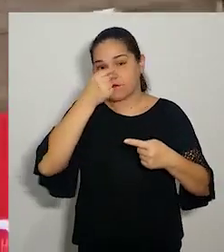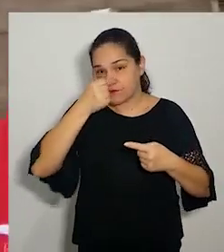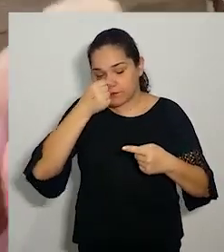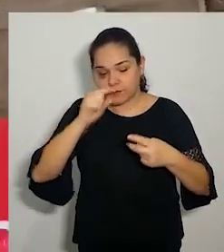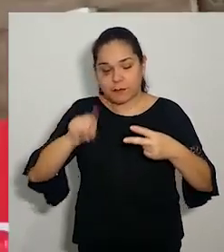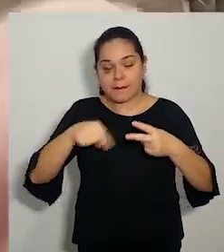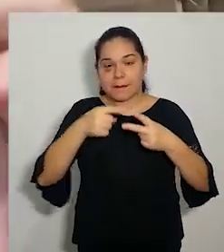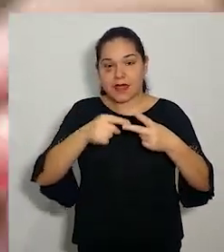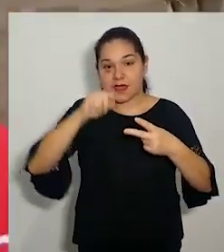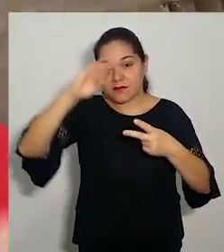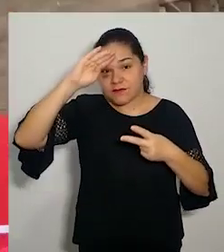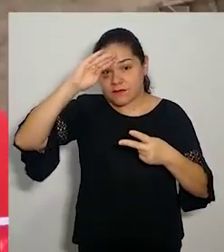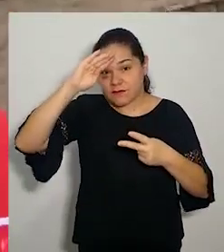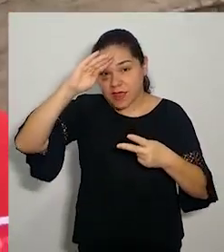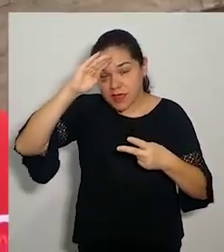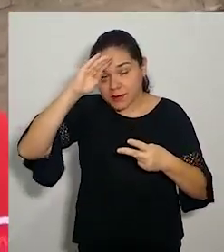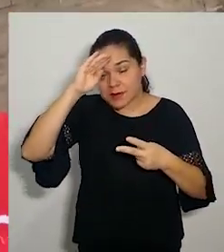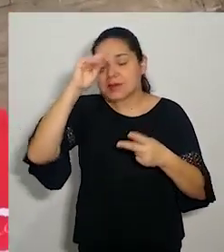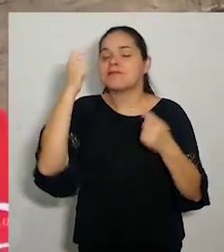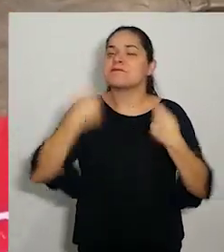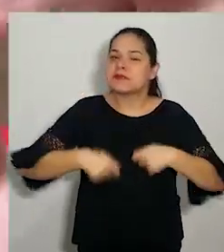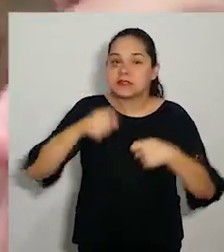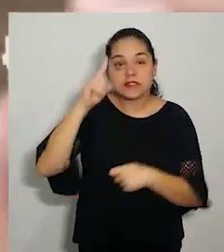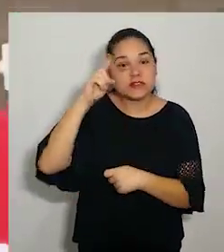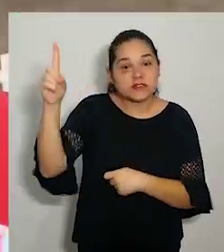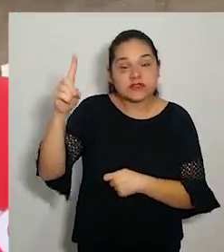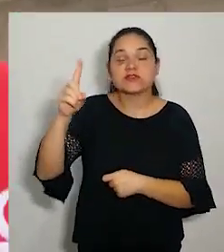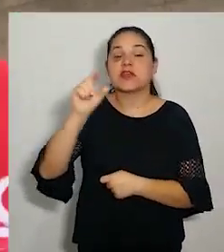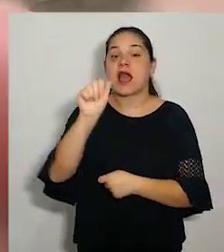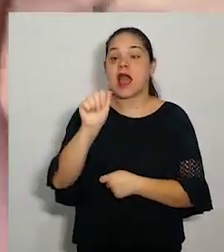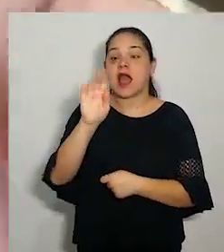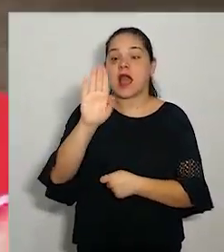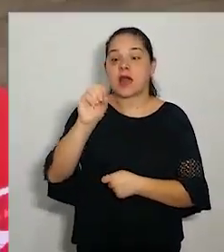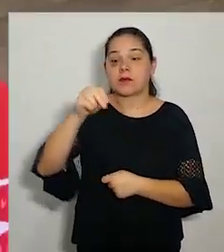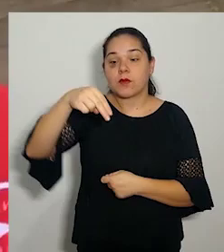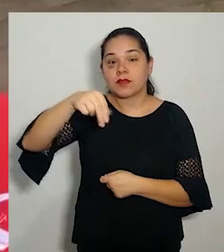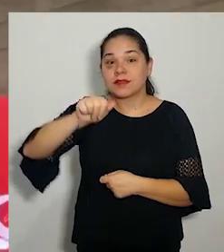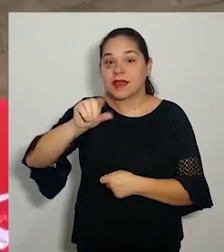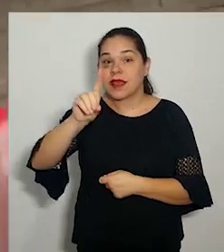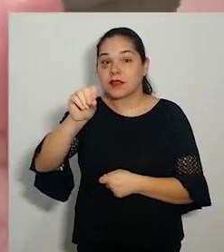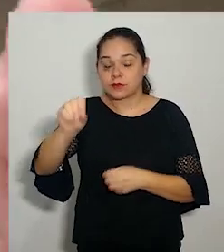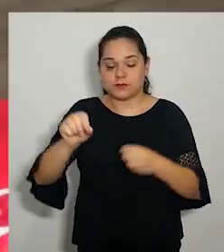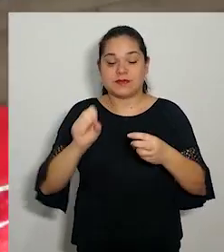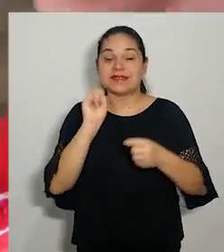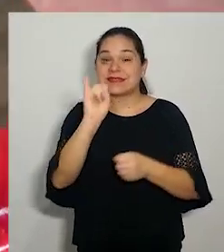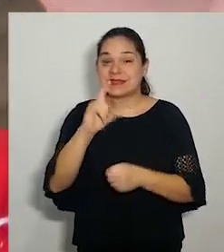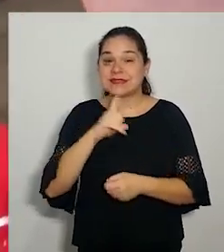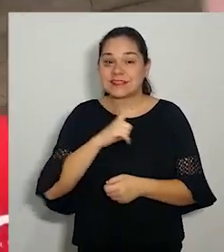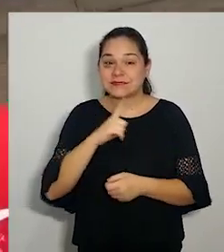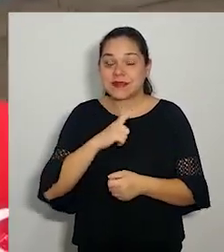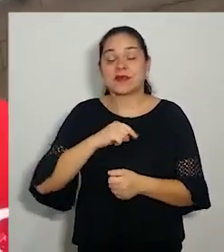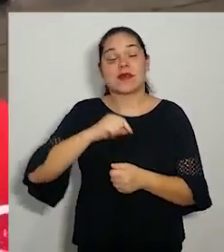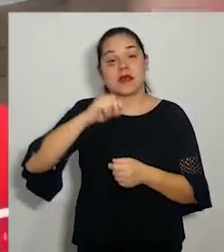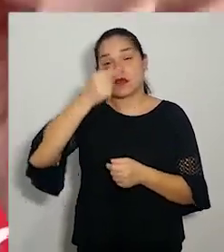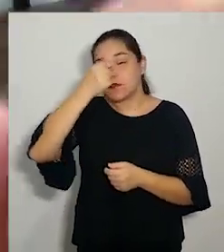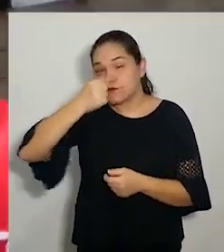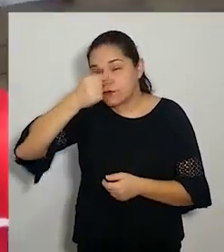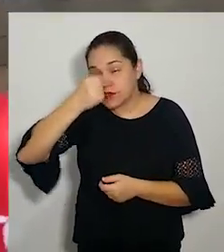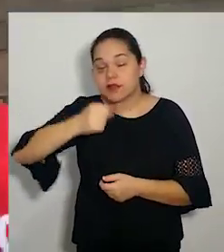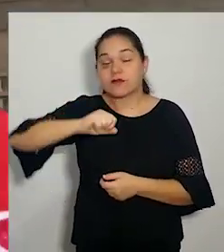Ele terá que ter seu dia abonado. Se ele tiver coriza, febre e ainda por